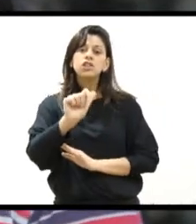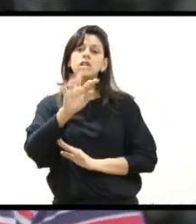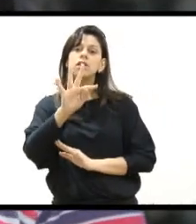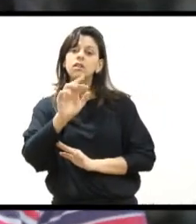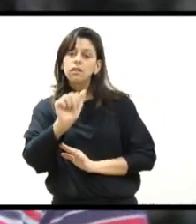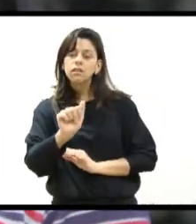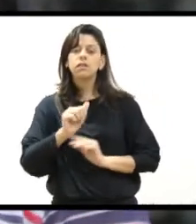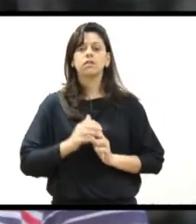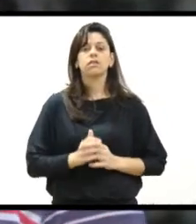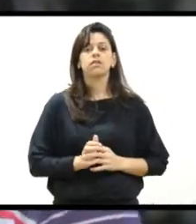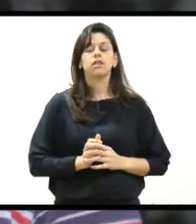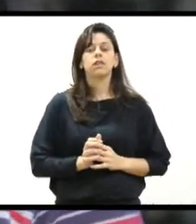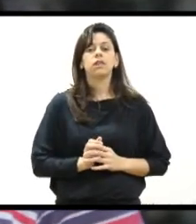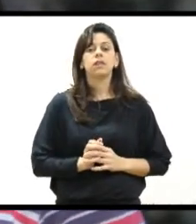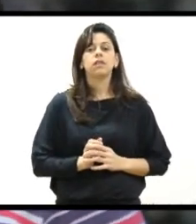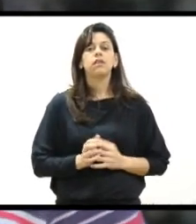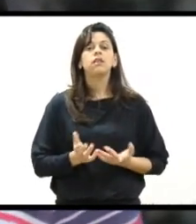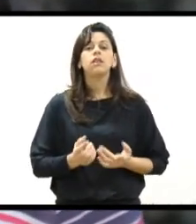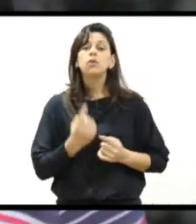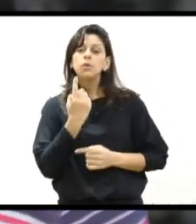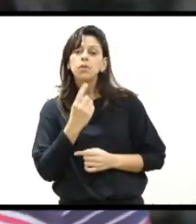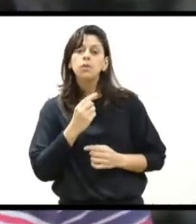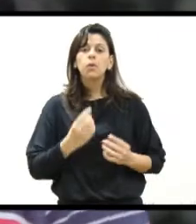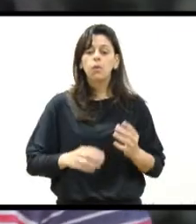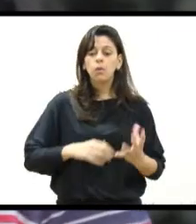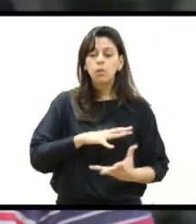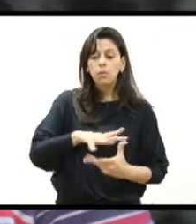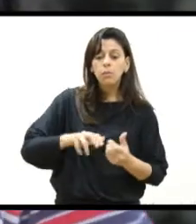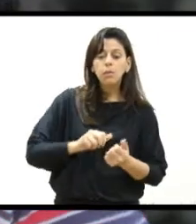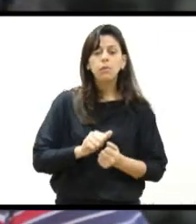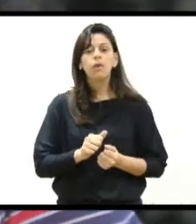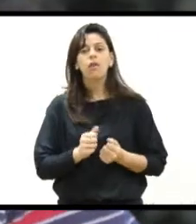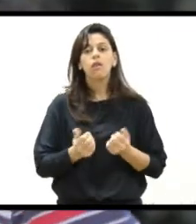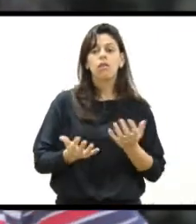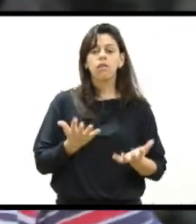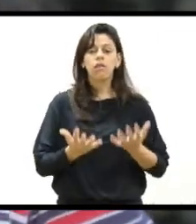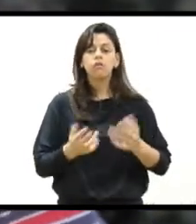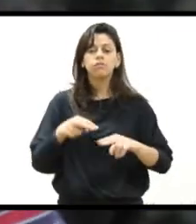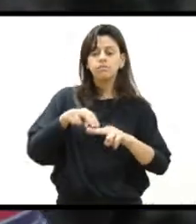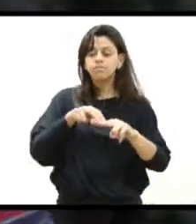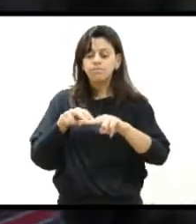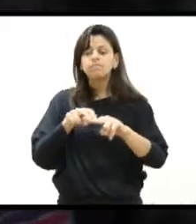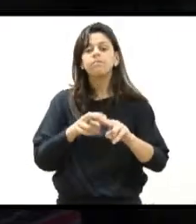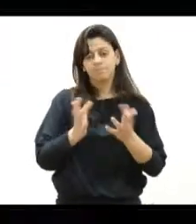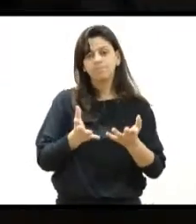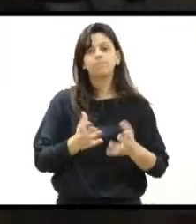com uma bolinha e equilibrar também.